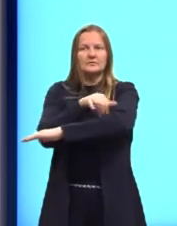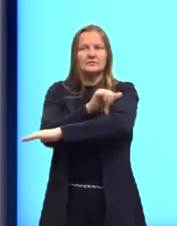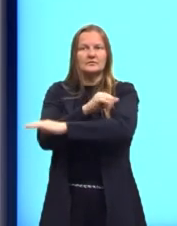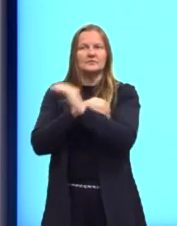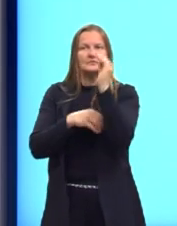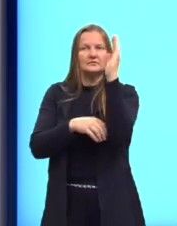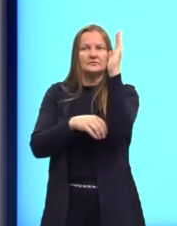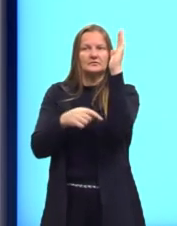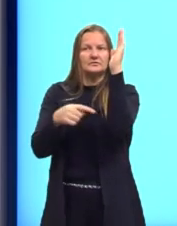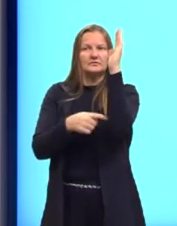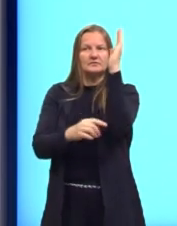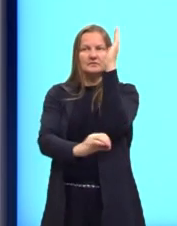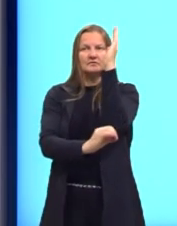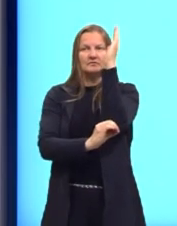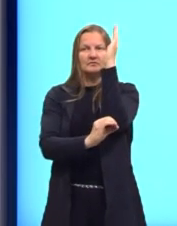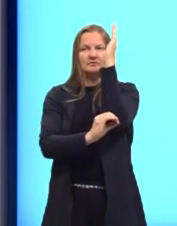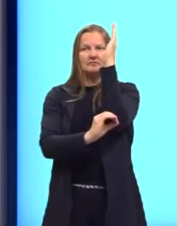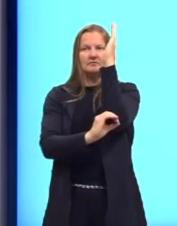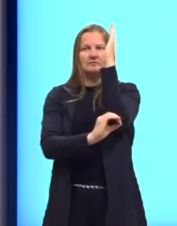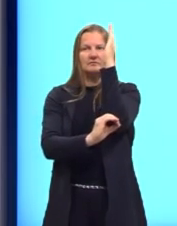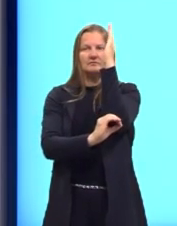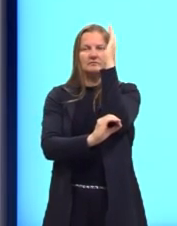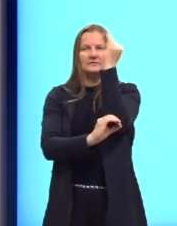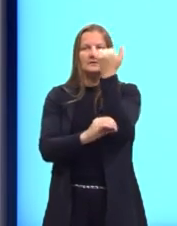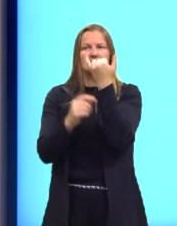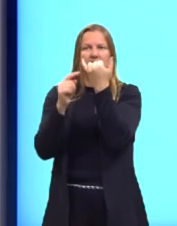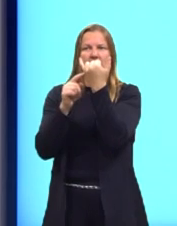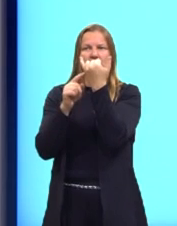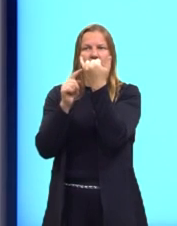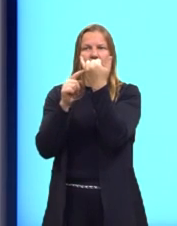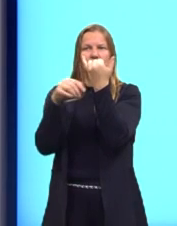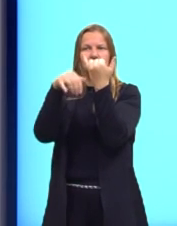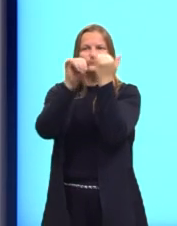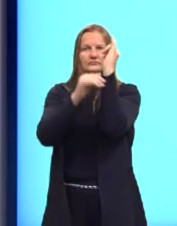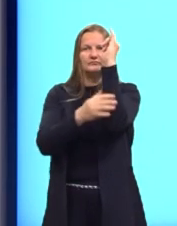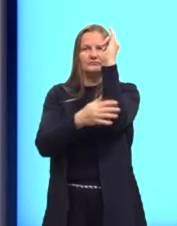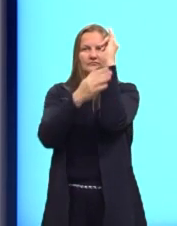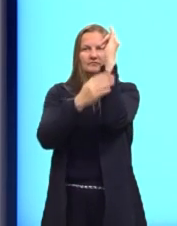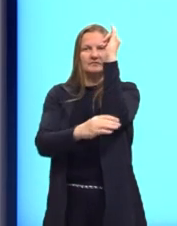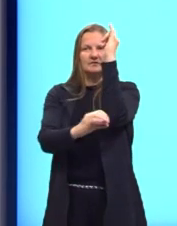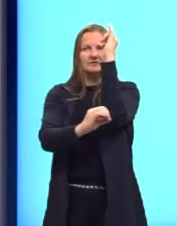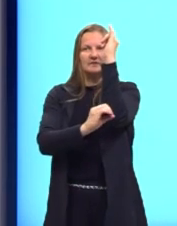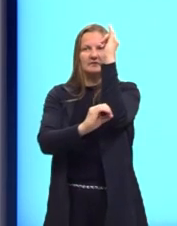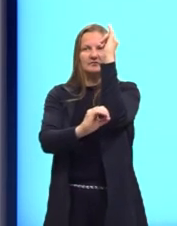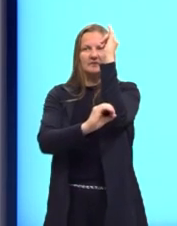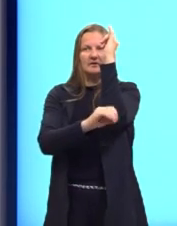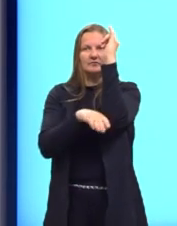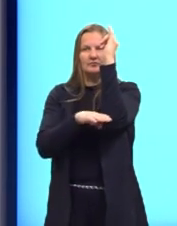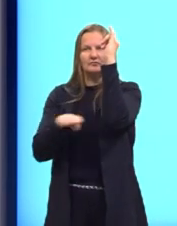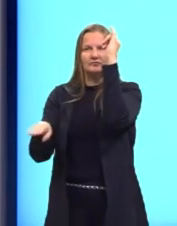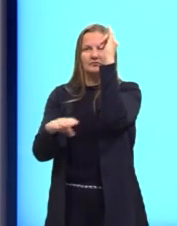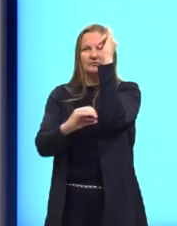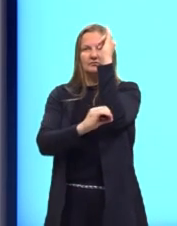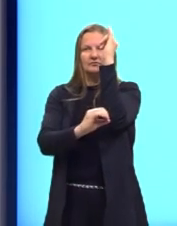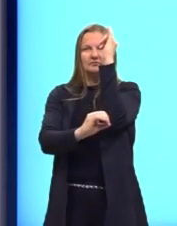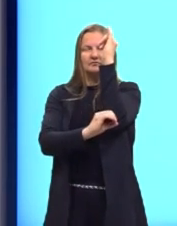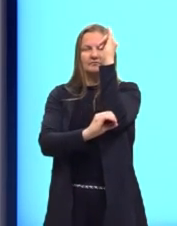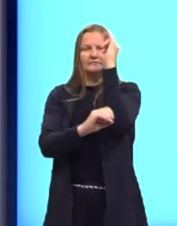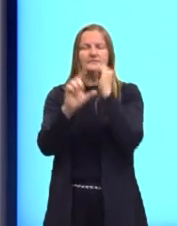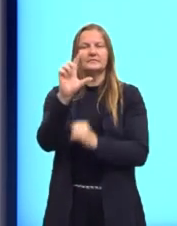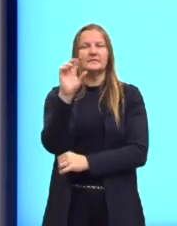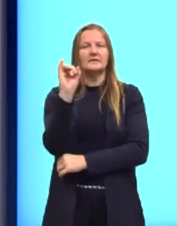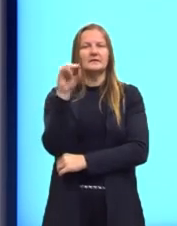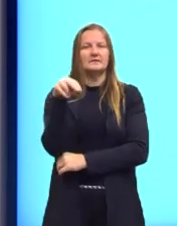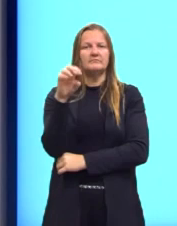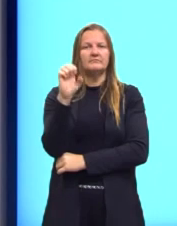no ponto zero, tá? A coordenada dele seria zero, zero, então. Ela é chamada, então, de função linear.